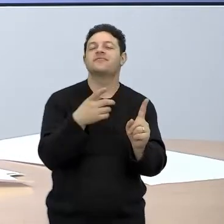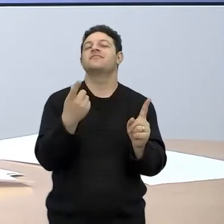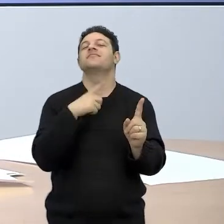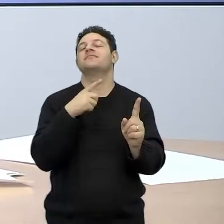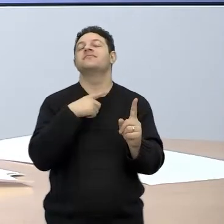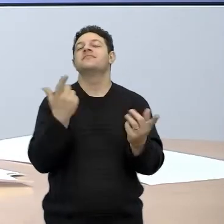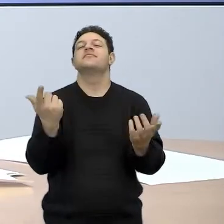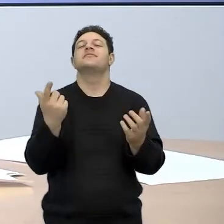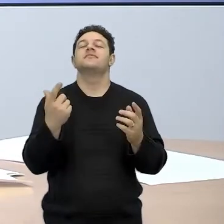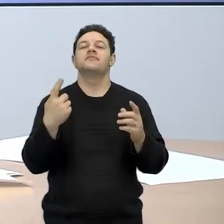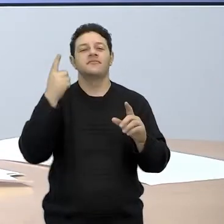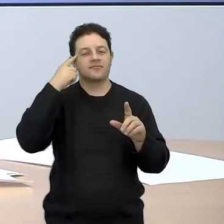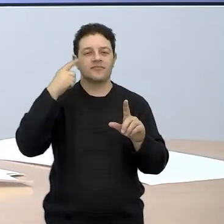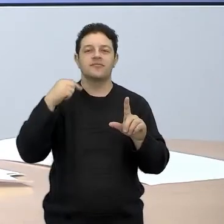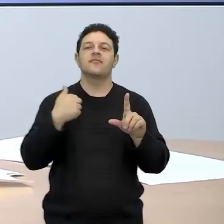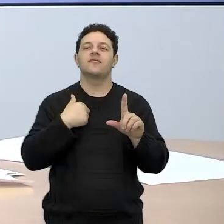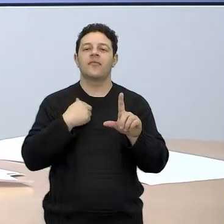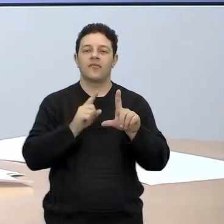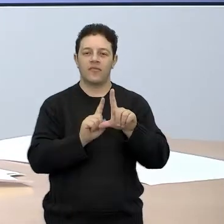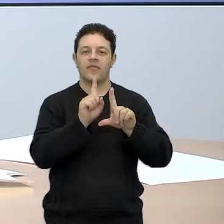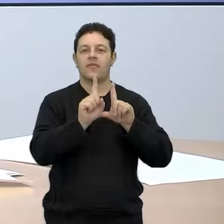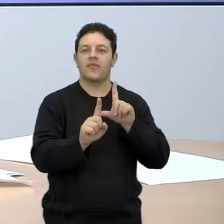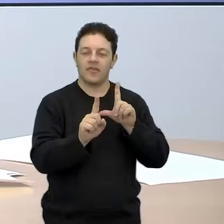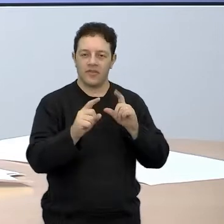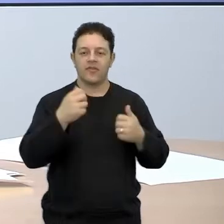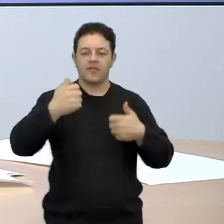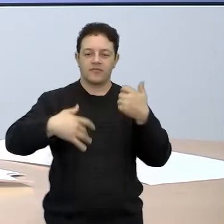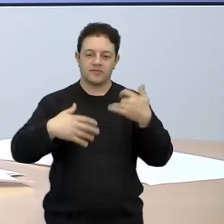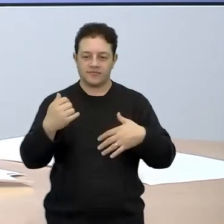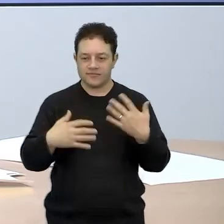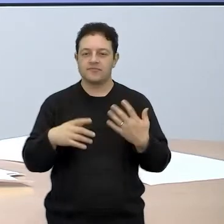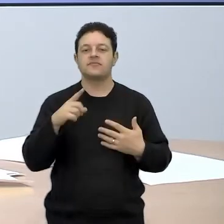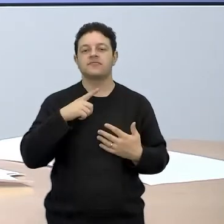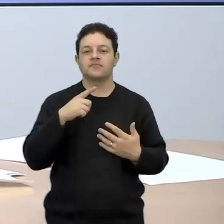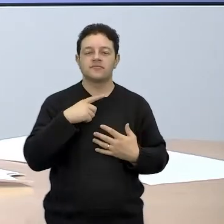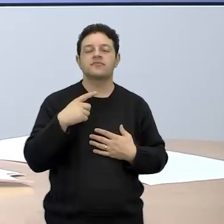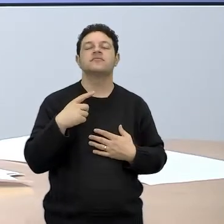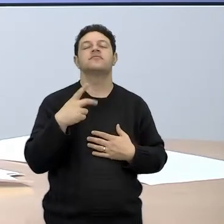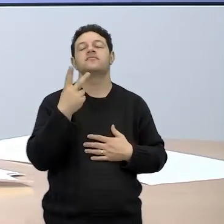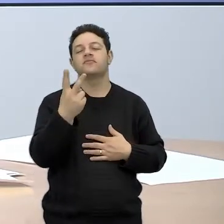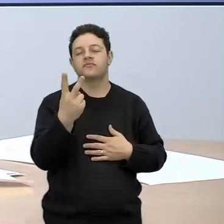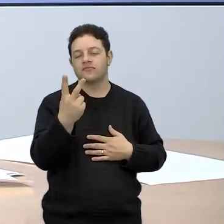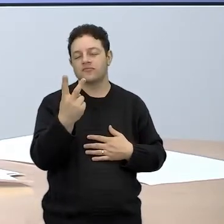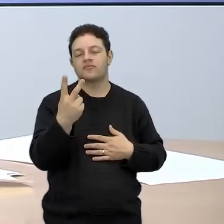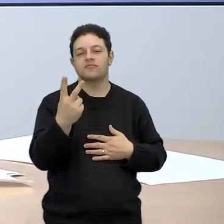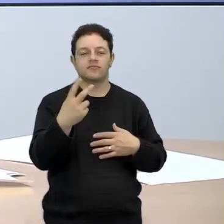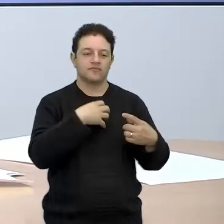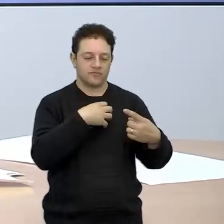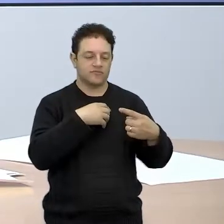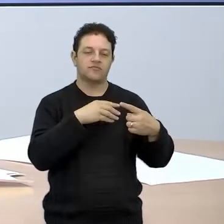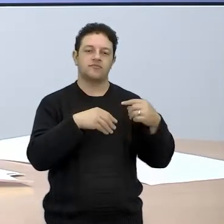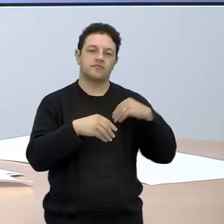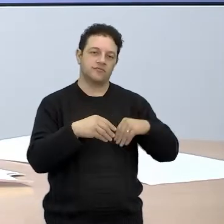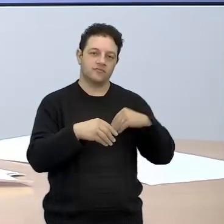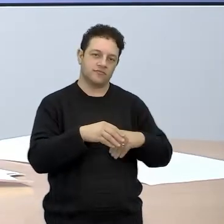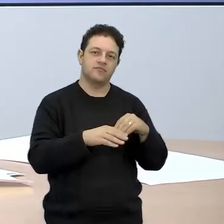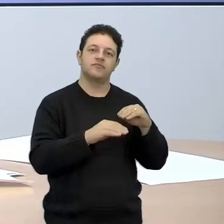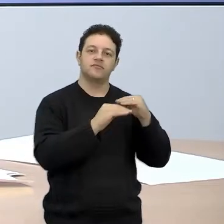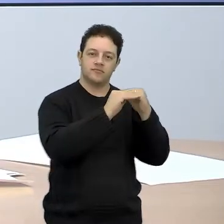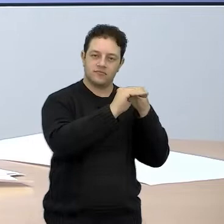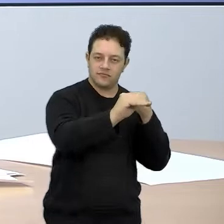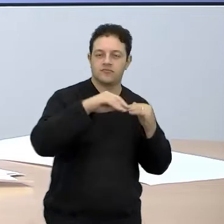falam muito bem sobre esses dois modelos de investimento, de renda fixa e renda